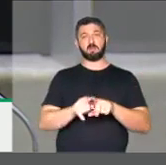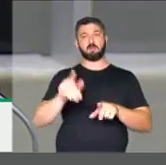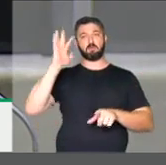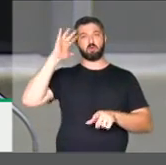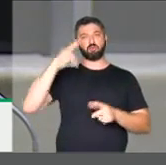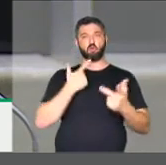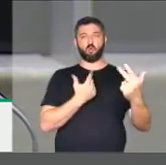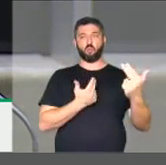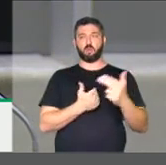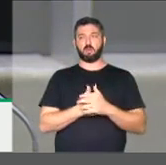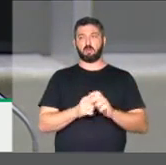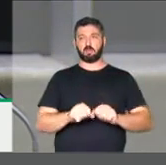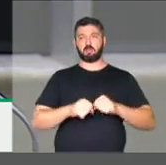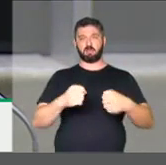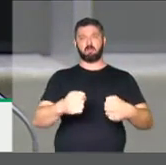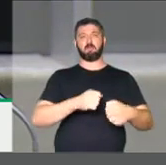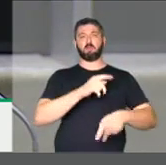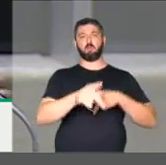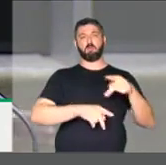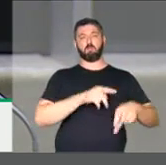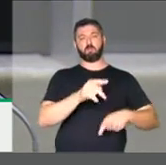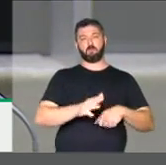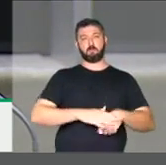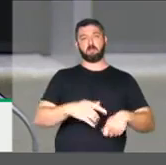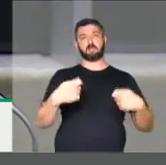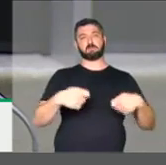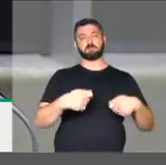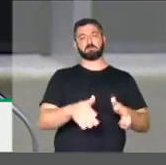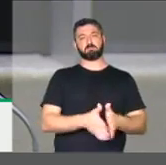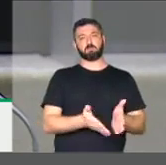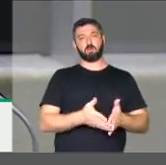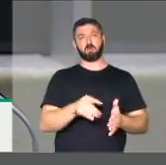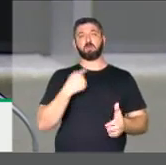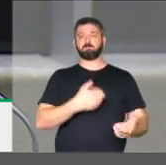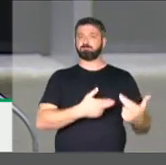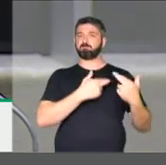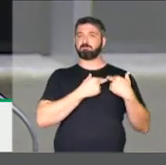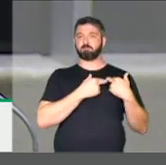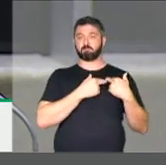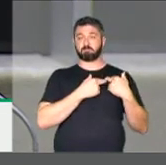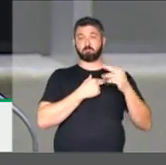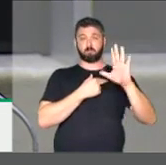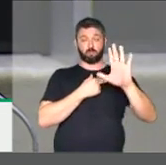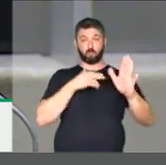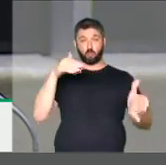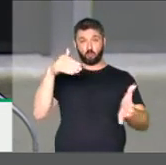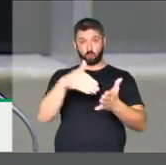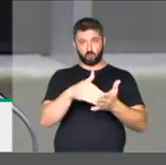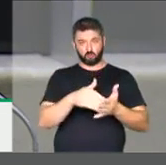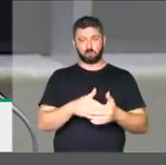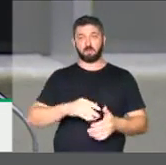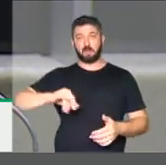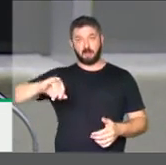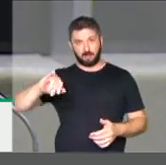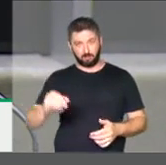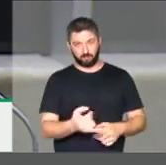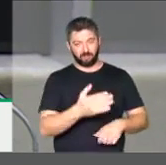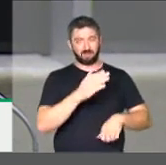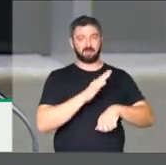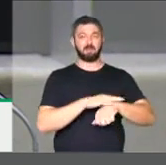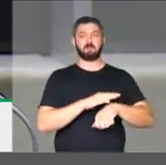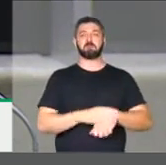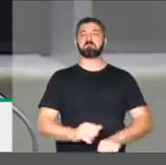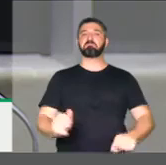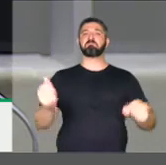sonhos de defender quem mais precisa. Temos um papel muito importante. Para finalizar, eu quero aproveitar esse espaço